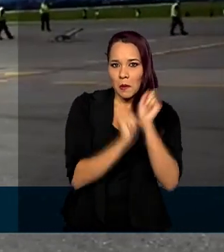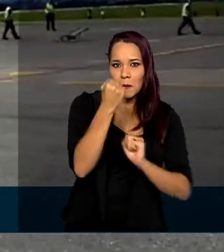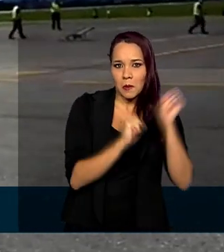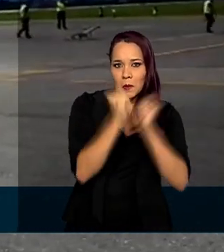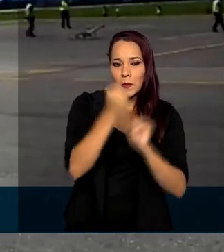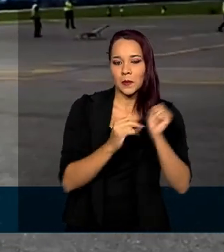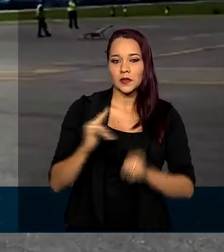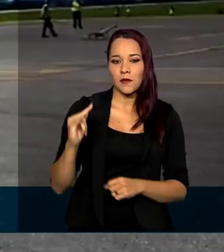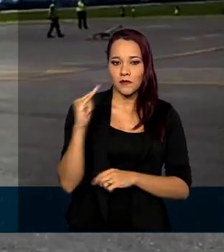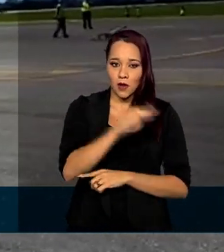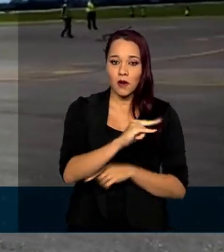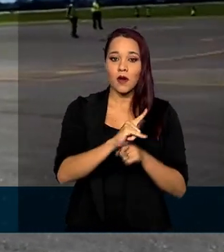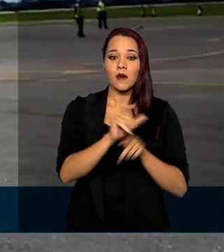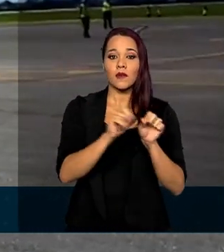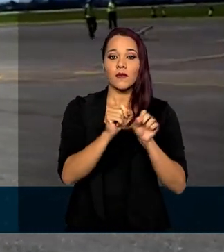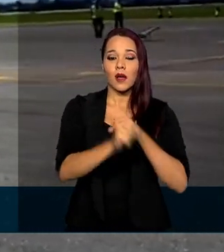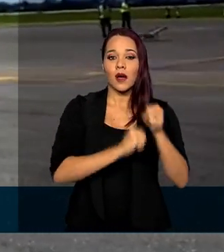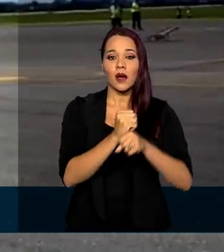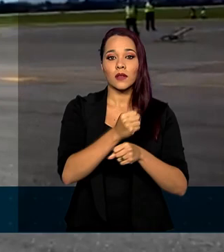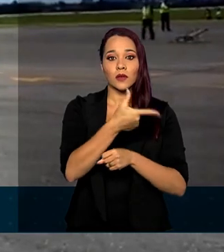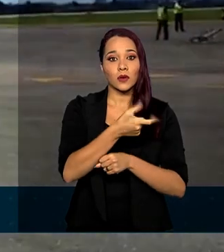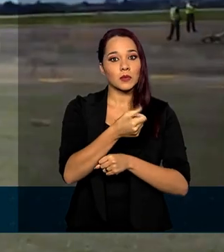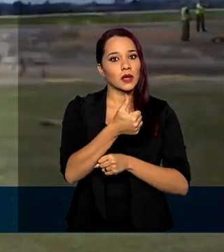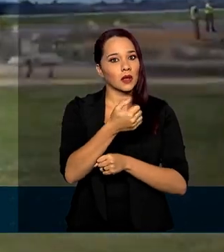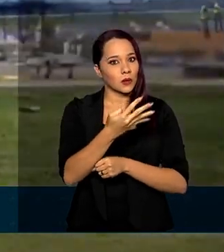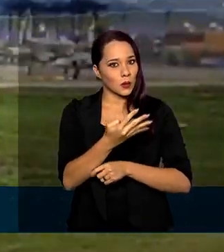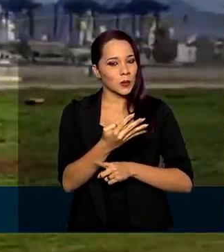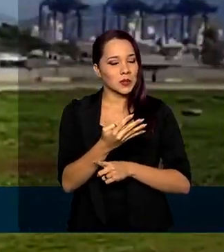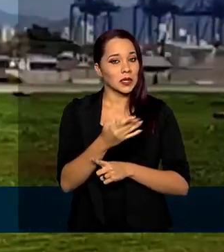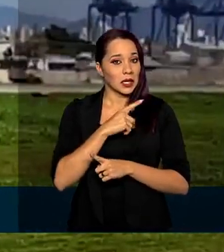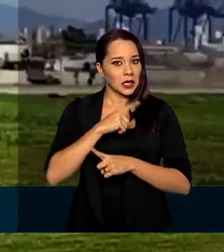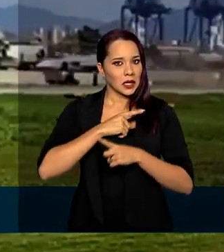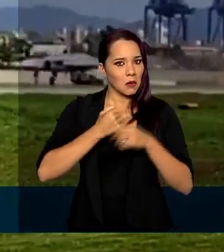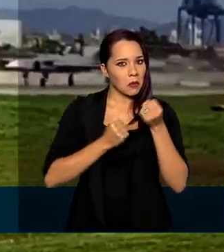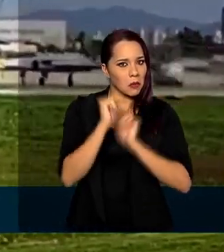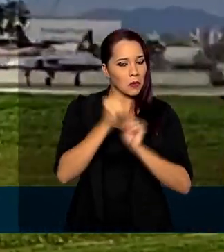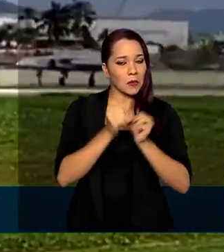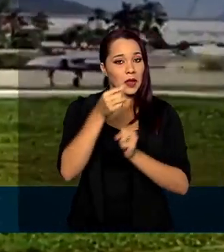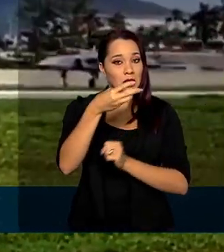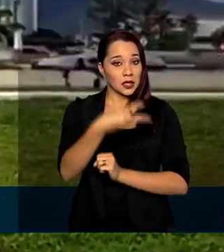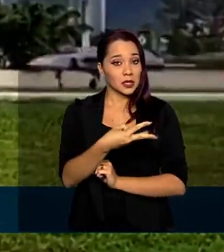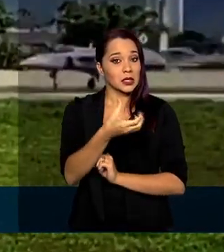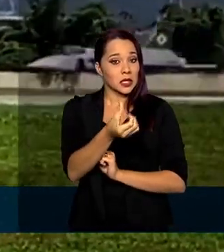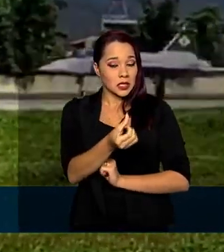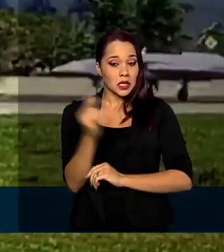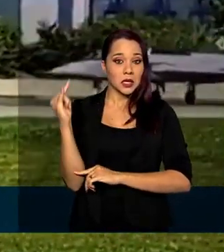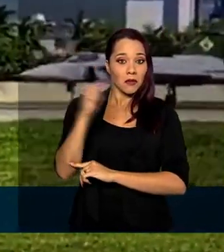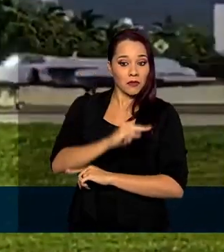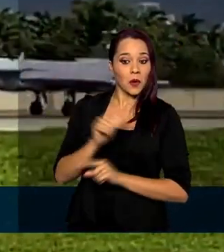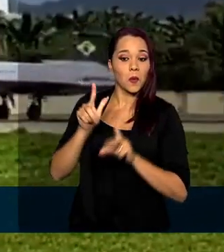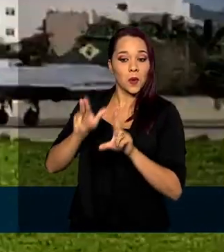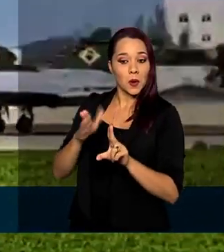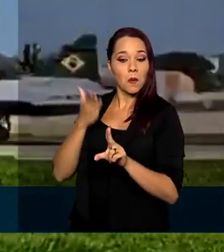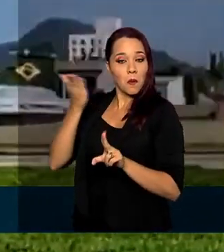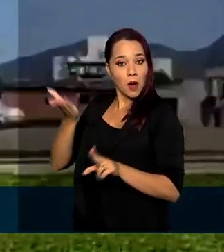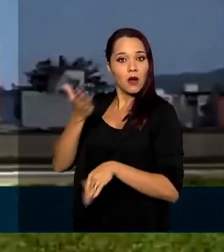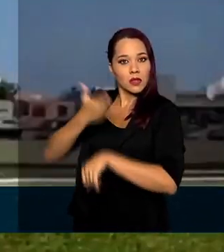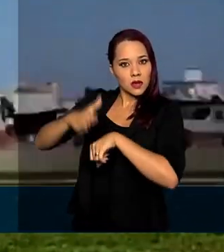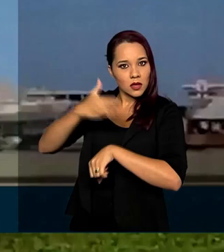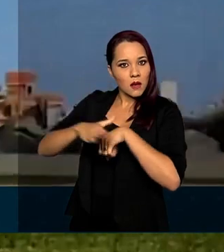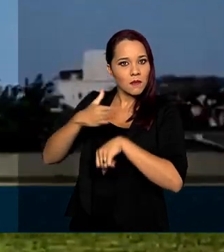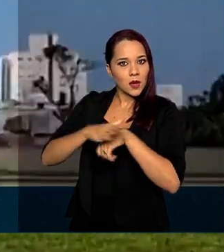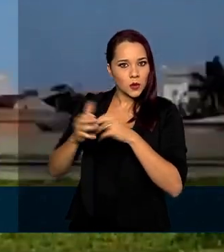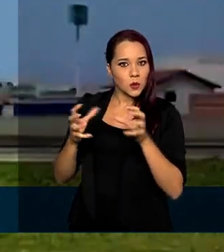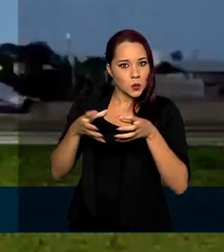dos aviões foi realizada em 2014 e prevê a produção de 36 aeronaves, treinamento de pessoal